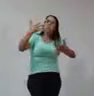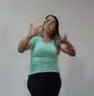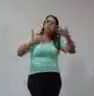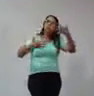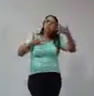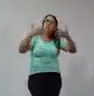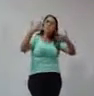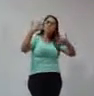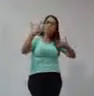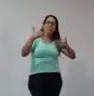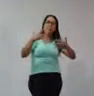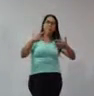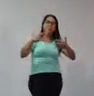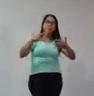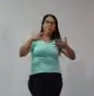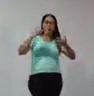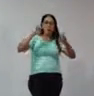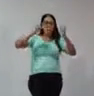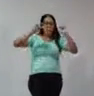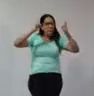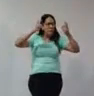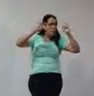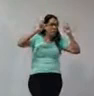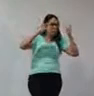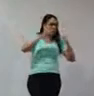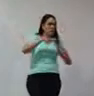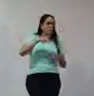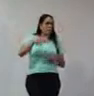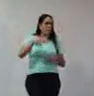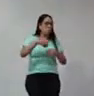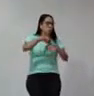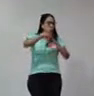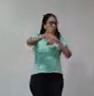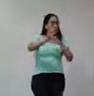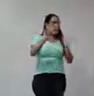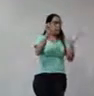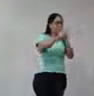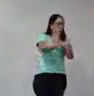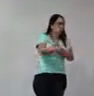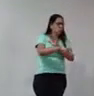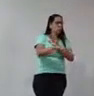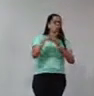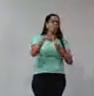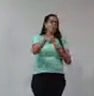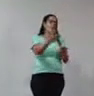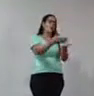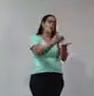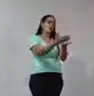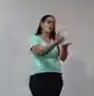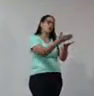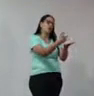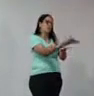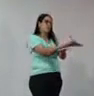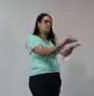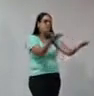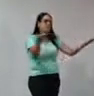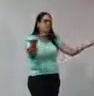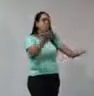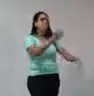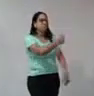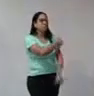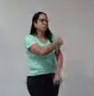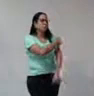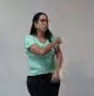que o professor Roberto Lente tinha já lançado aquela série de livros, A Turma do Zé Neurim, que são